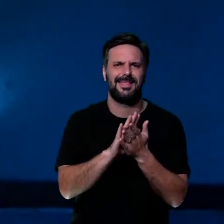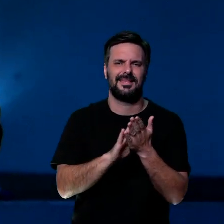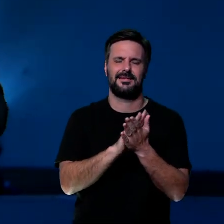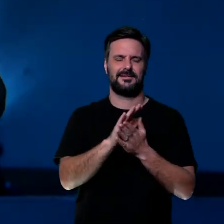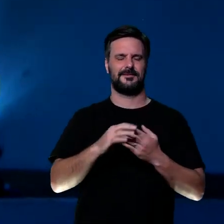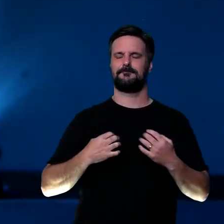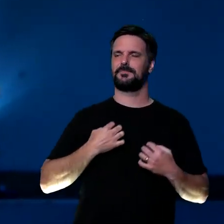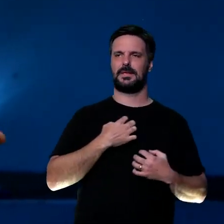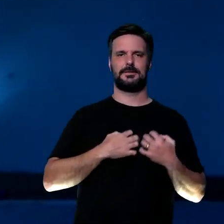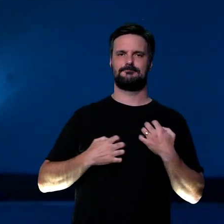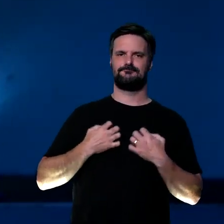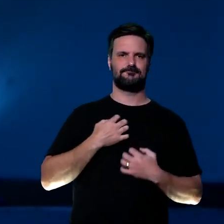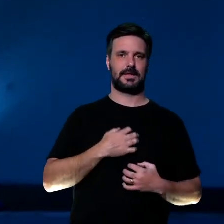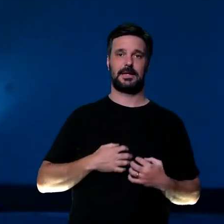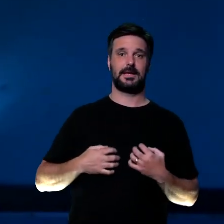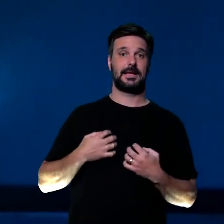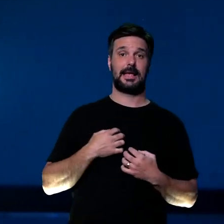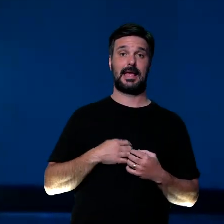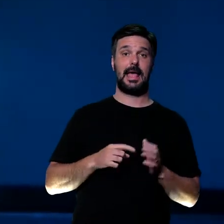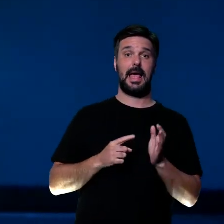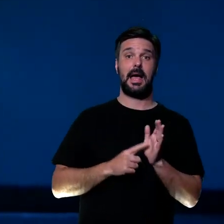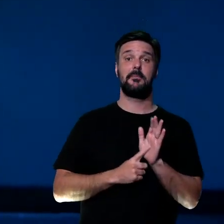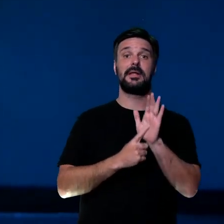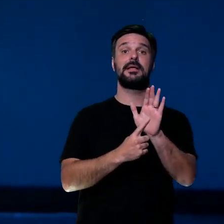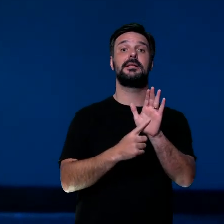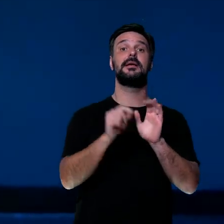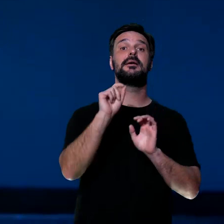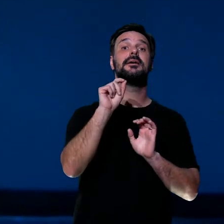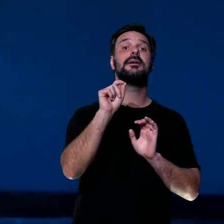você precisa apresentar suas preocupações diante de Deus.